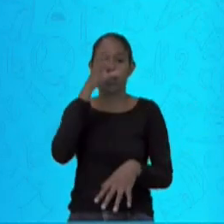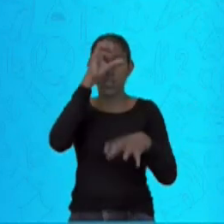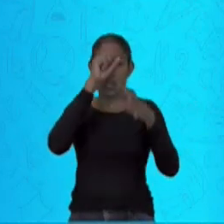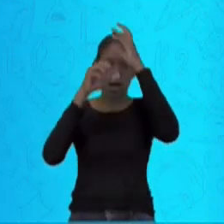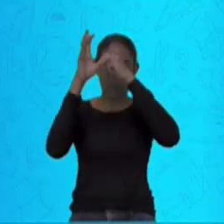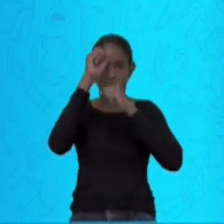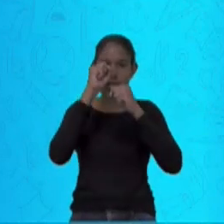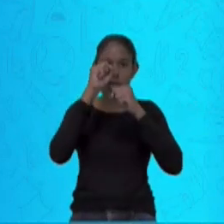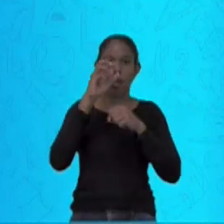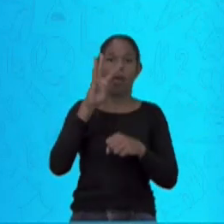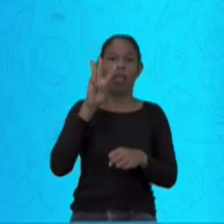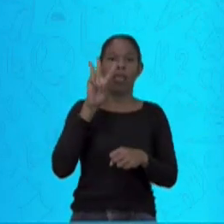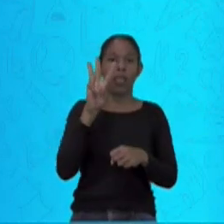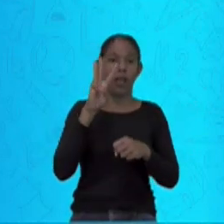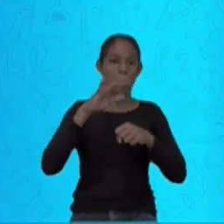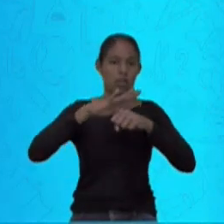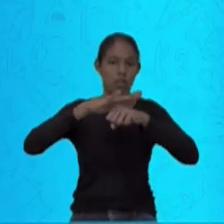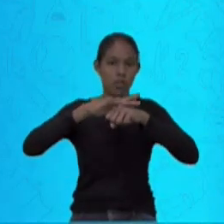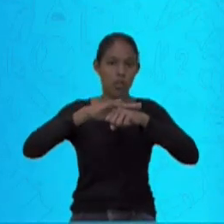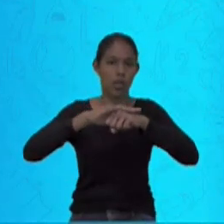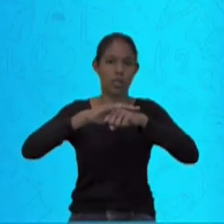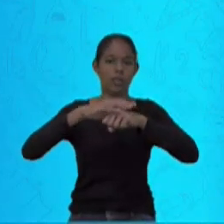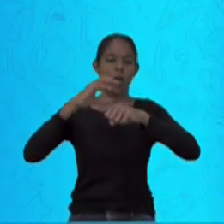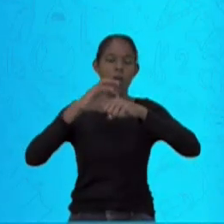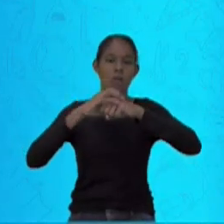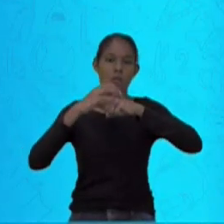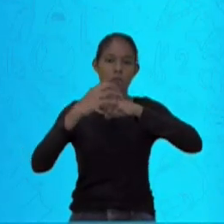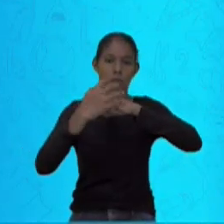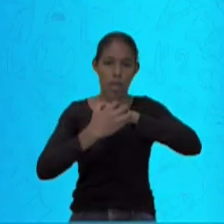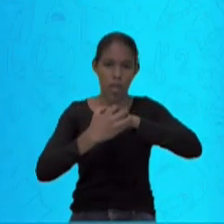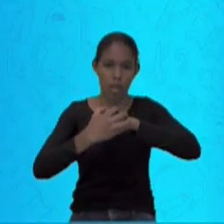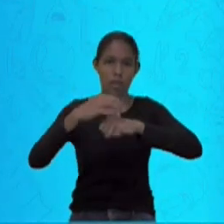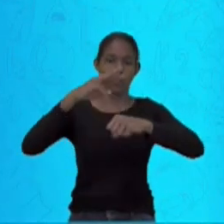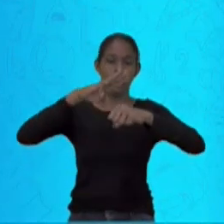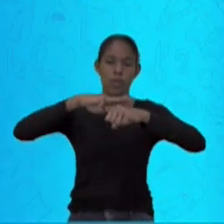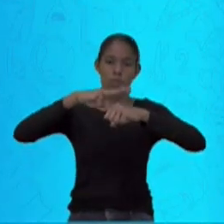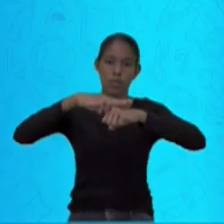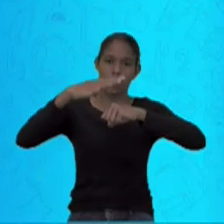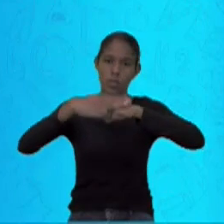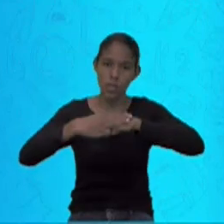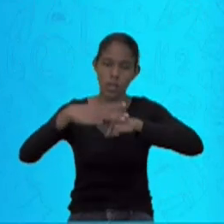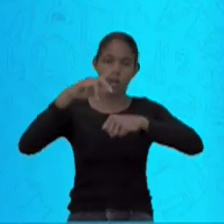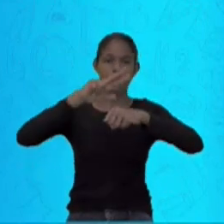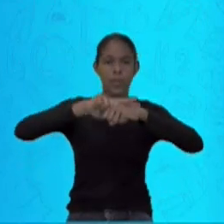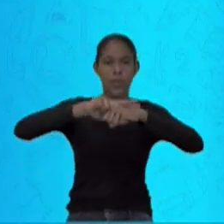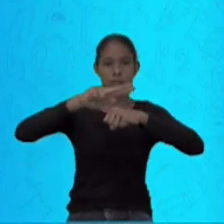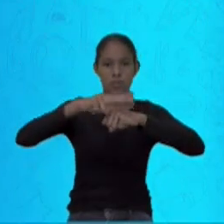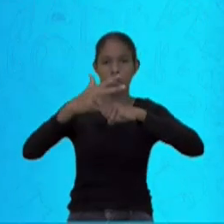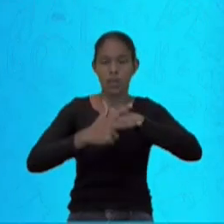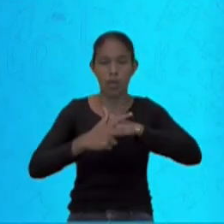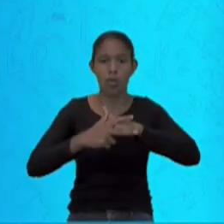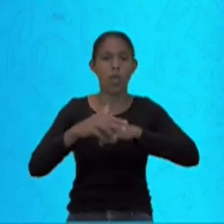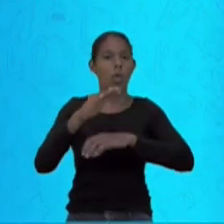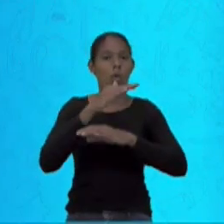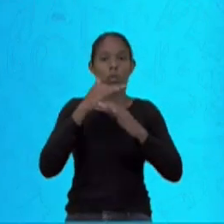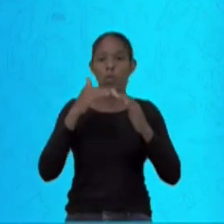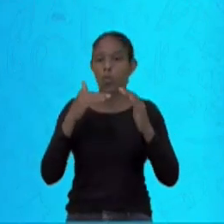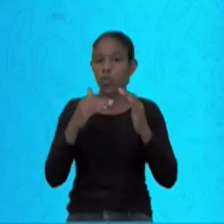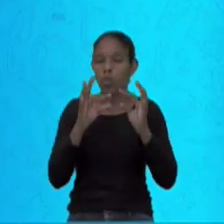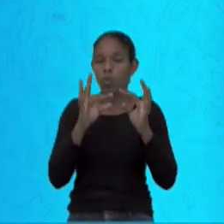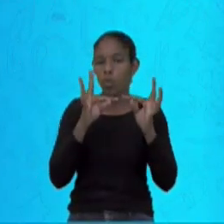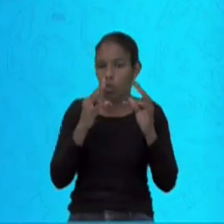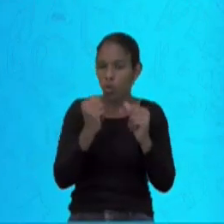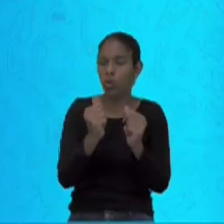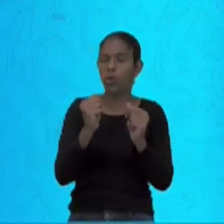Dengue, zika e chikungunya. Todas transmitidas pelo mesmo agente infeccioso, que é o vetor, nesse